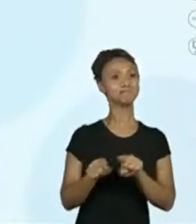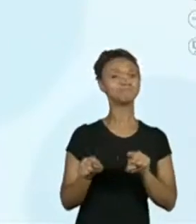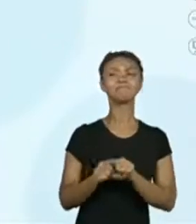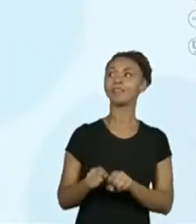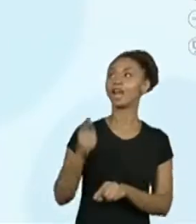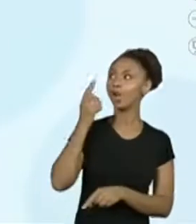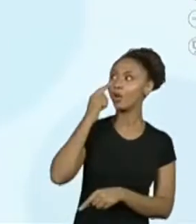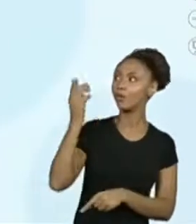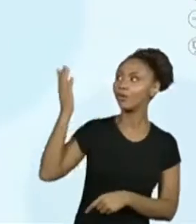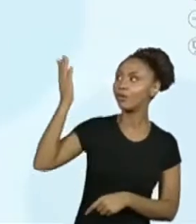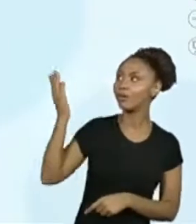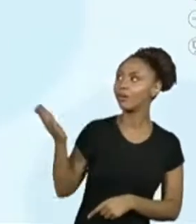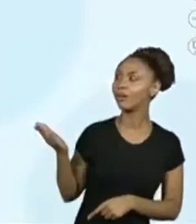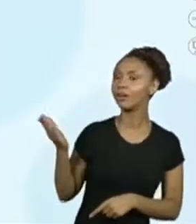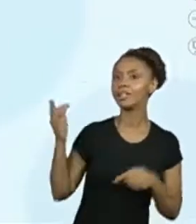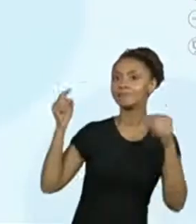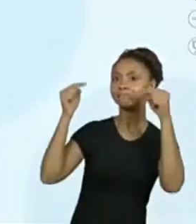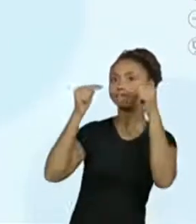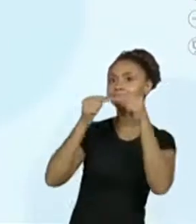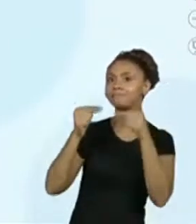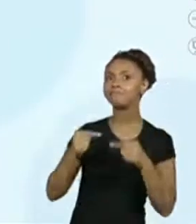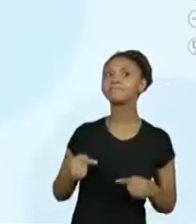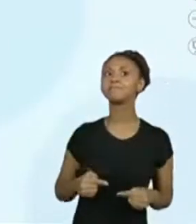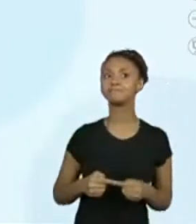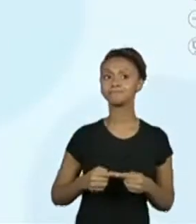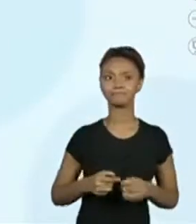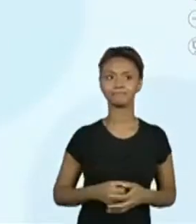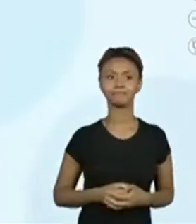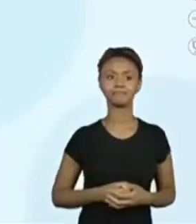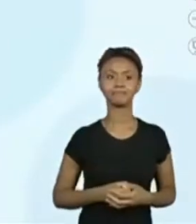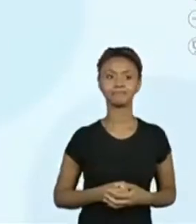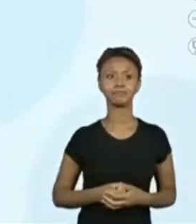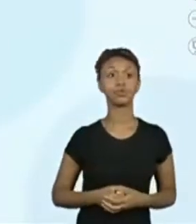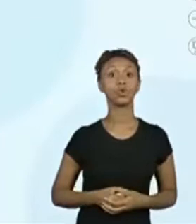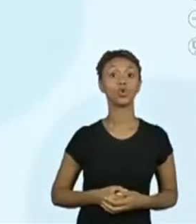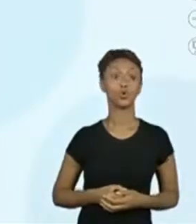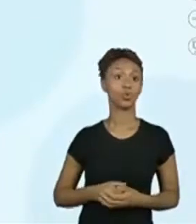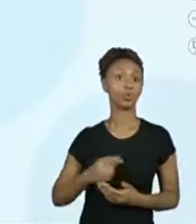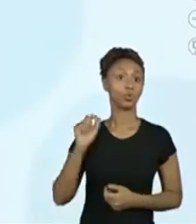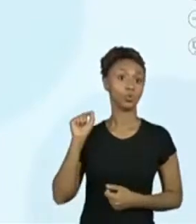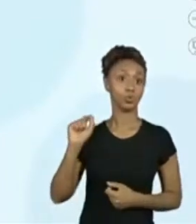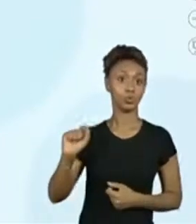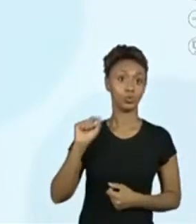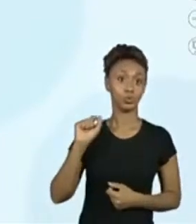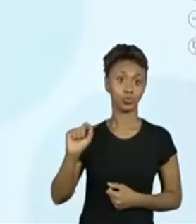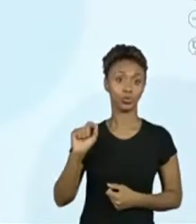relações. Então, vou colocar o formato...